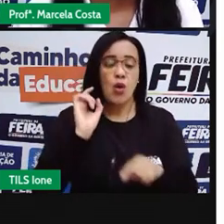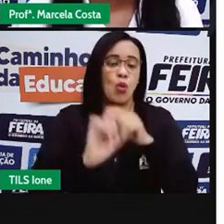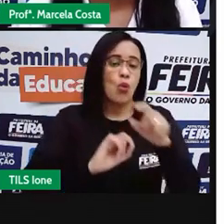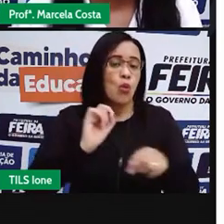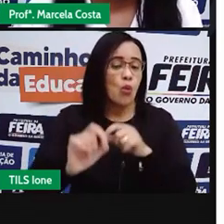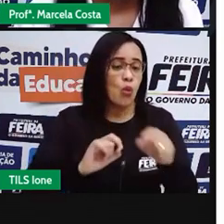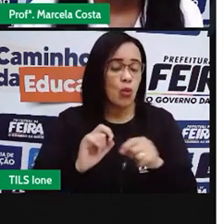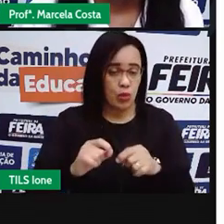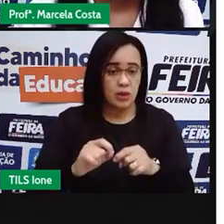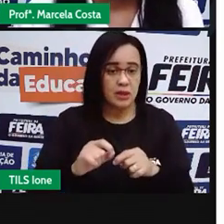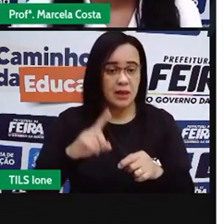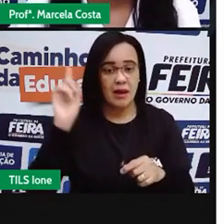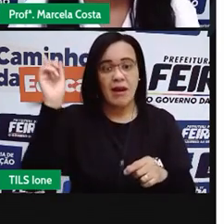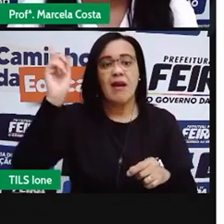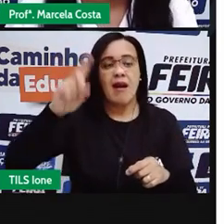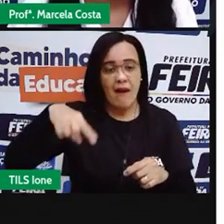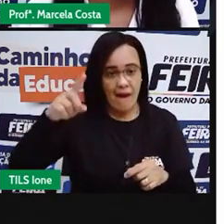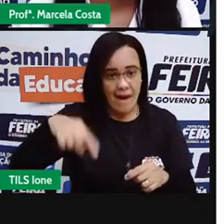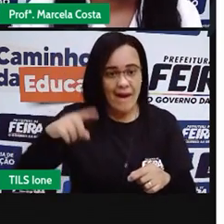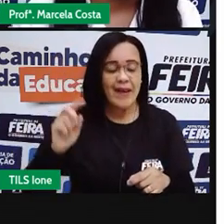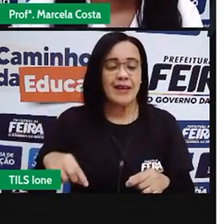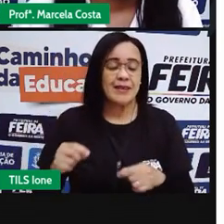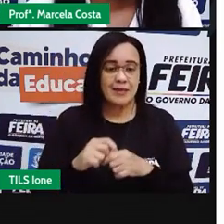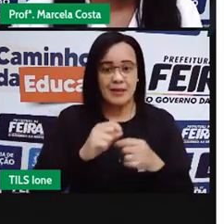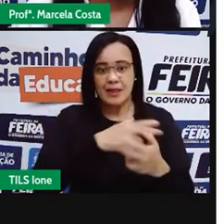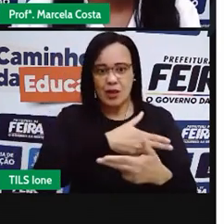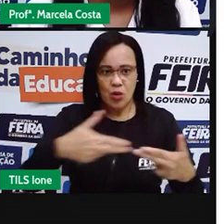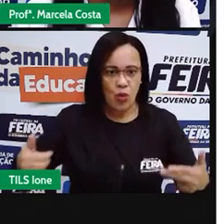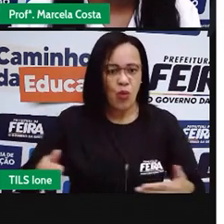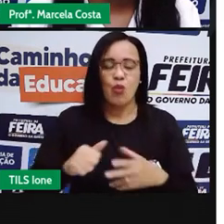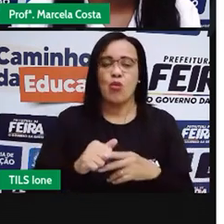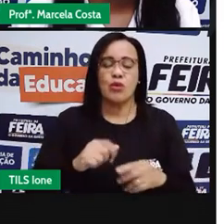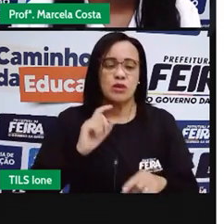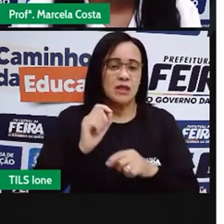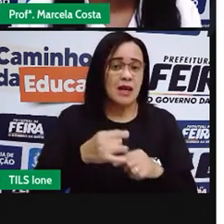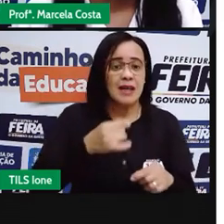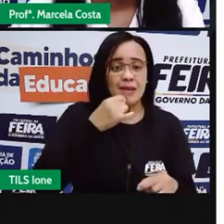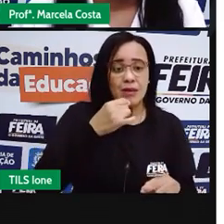produção comercial e da produção industrial da região.